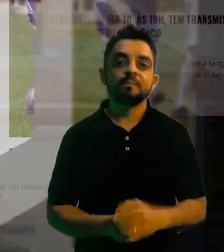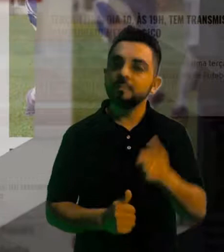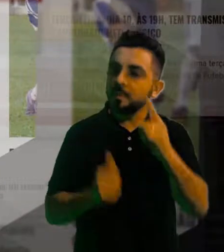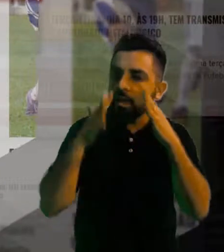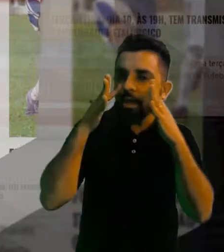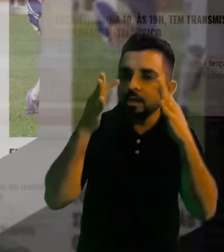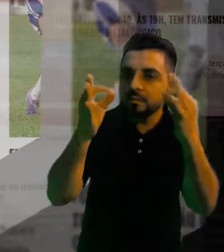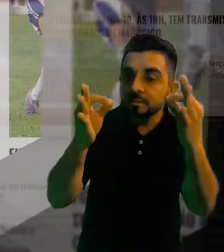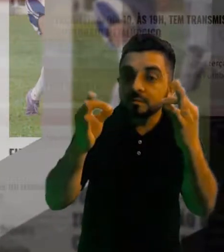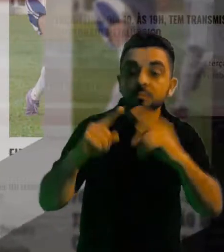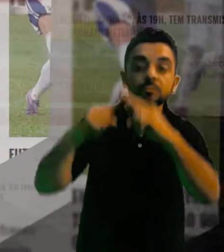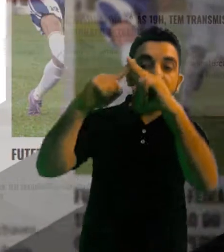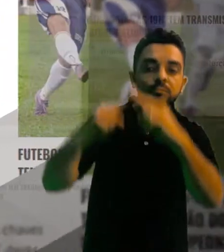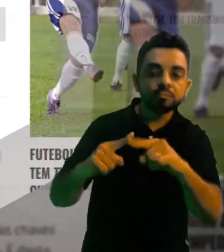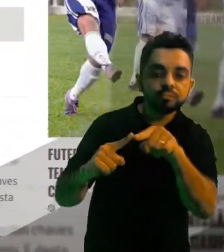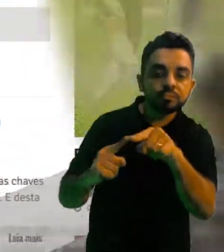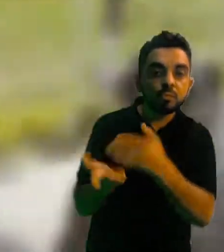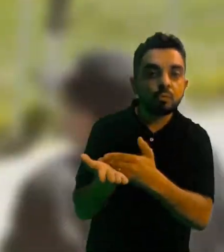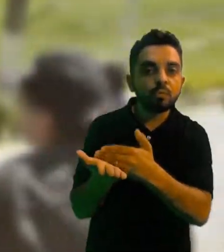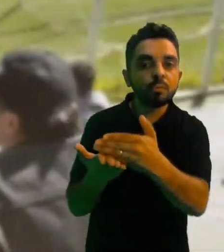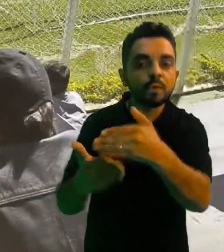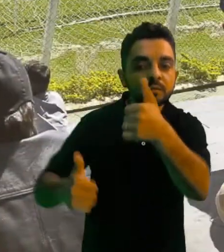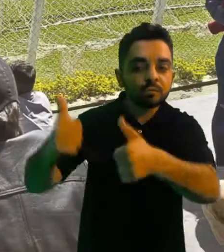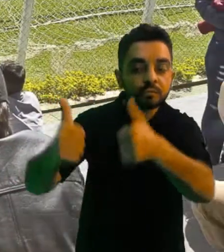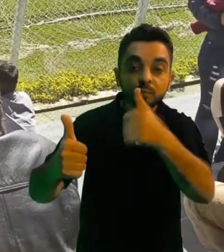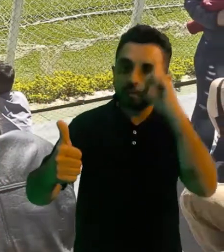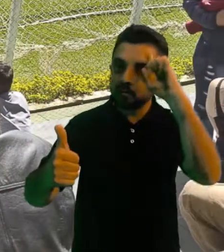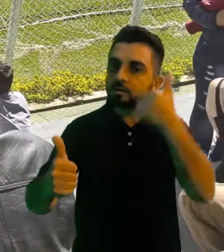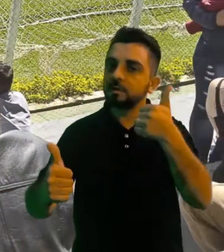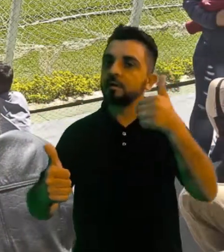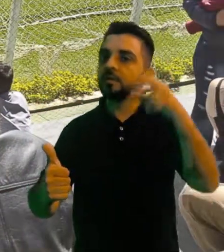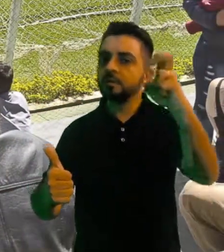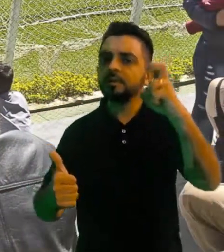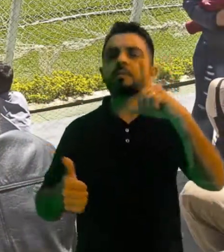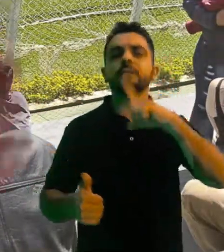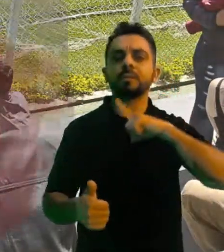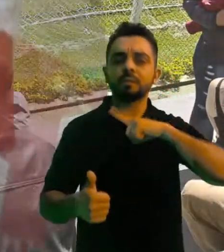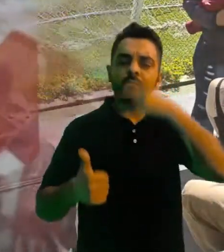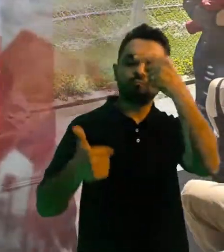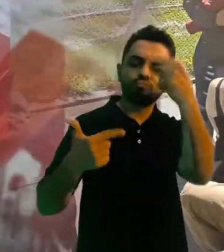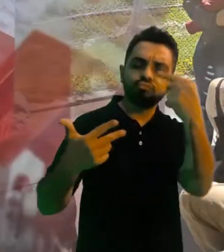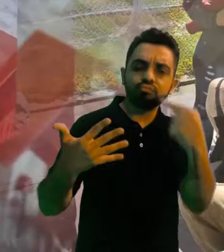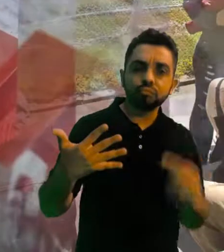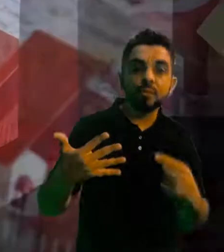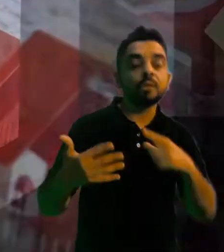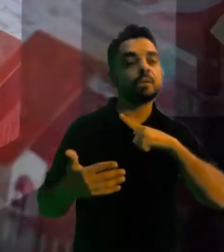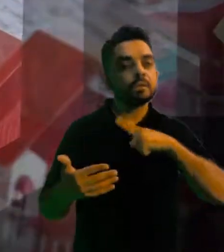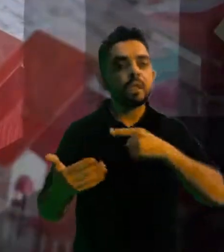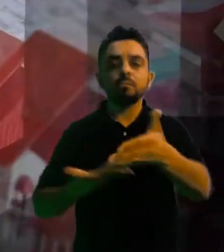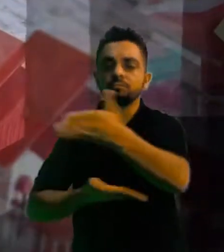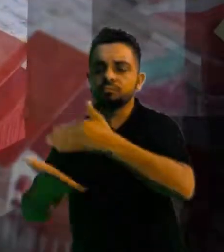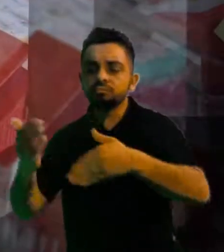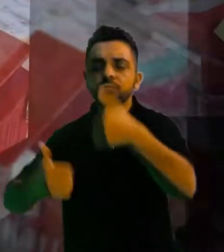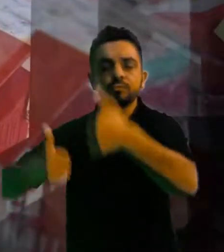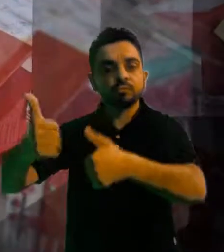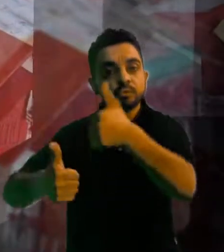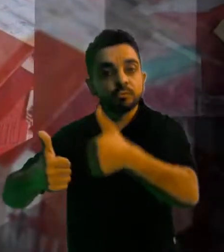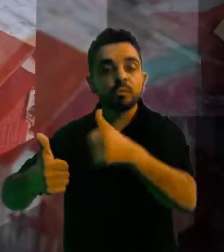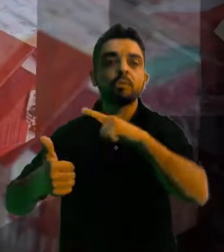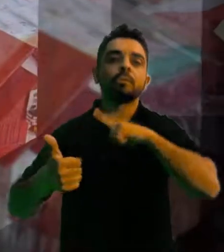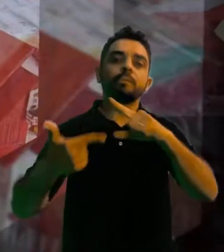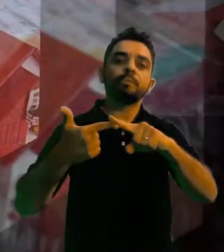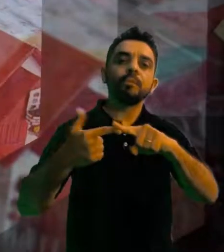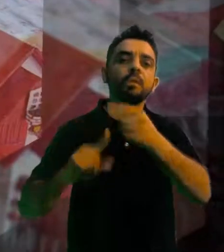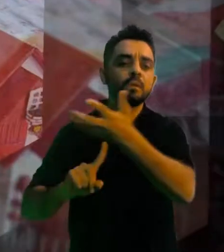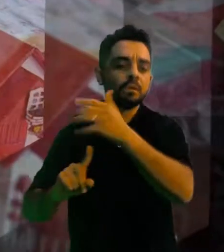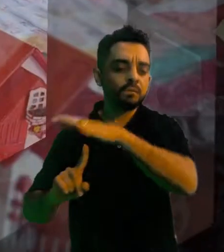se liga que o campeonato começa já neste domingo, dia 15, com muitas atrações. Além da bola rolando nos gramados, vai ter